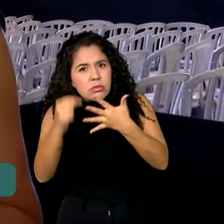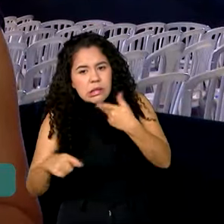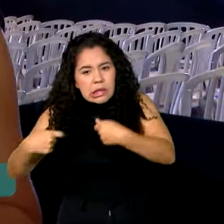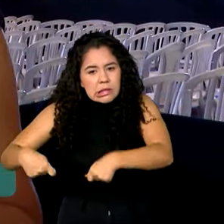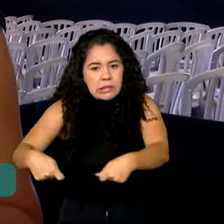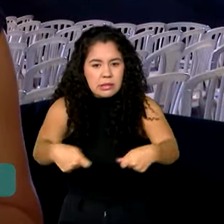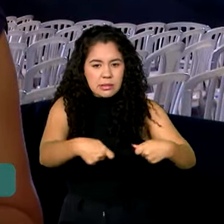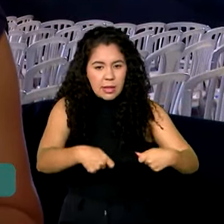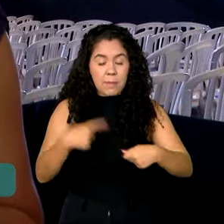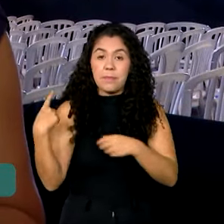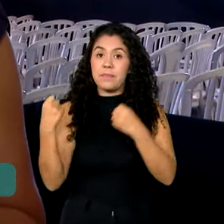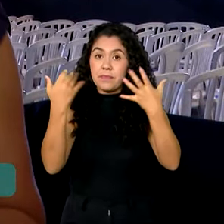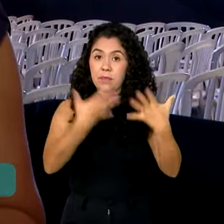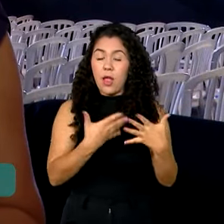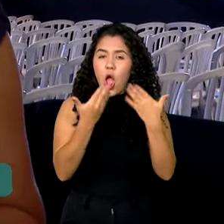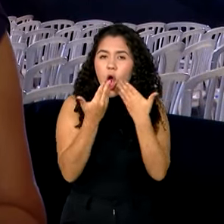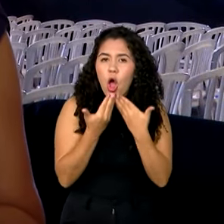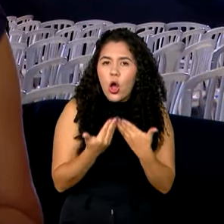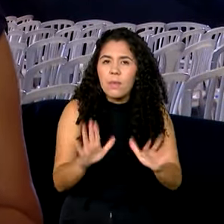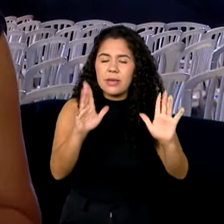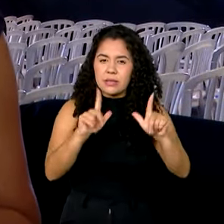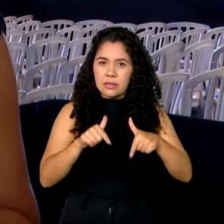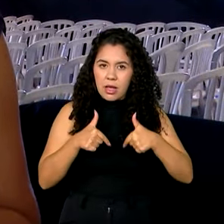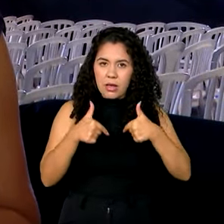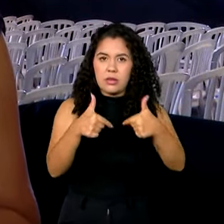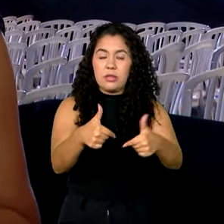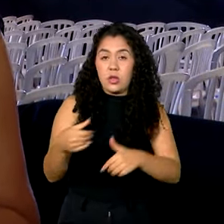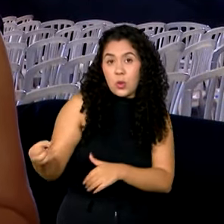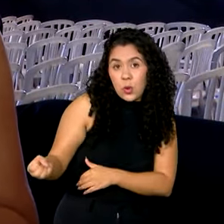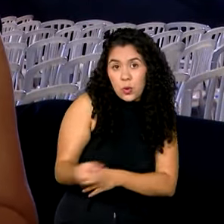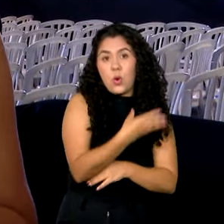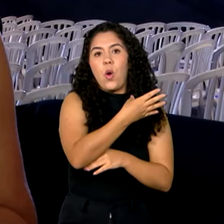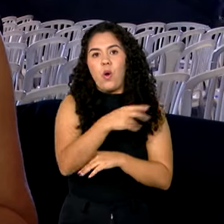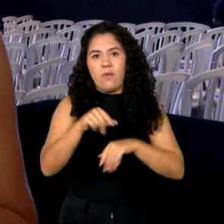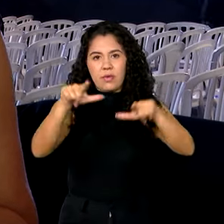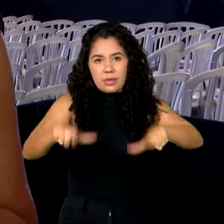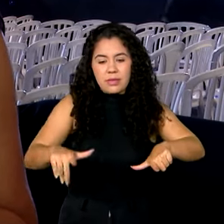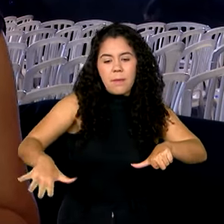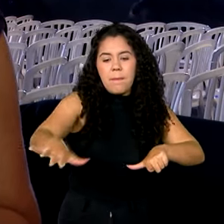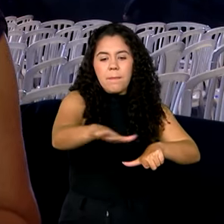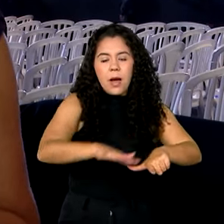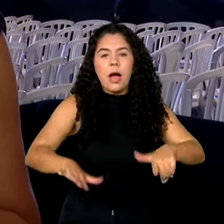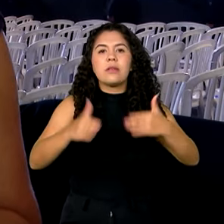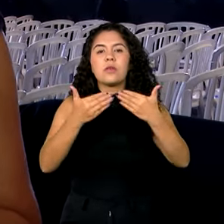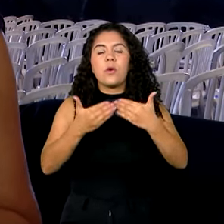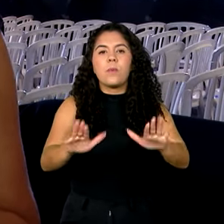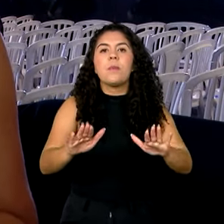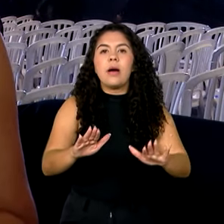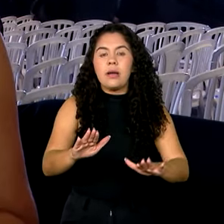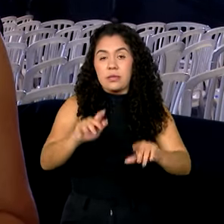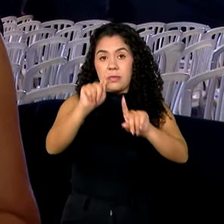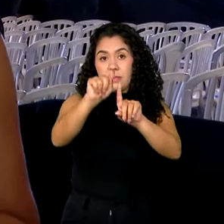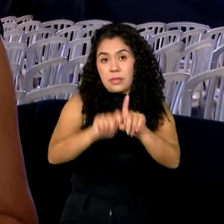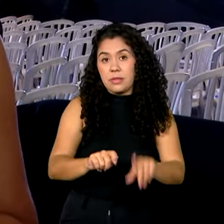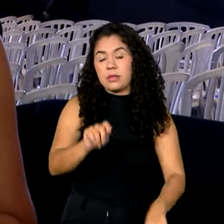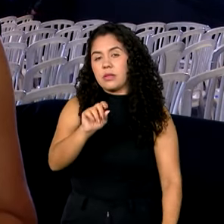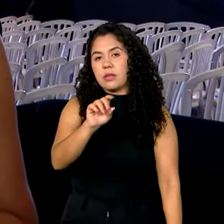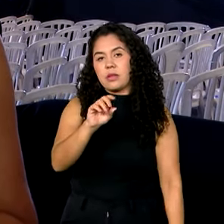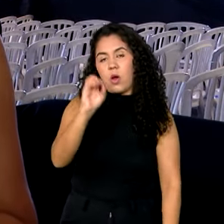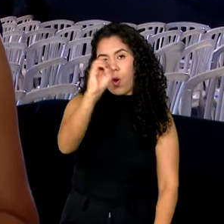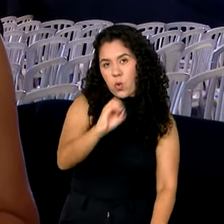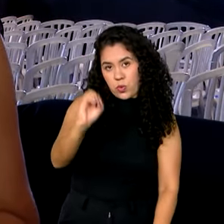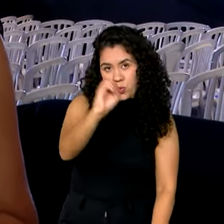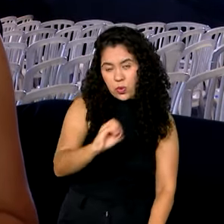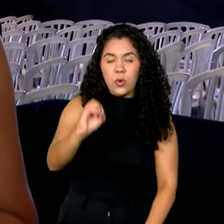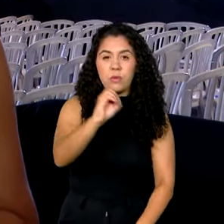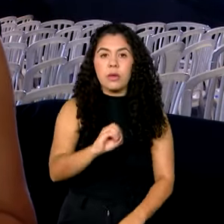O início das operações comerciais do novo empreendimento está previsto para a primeira quinzena de outubro. O novo